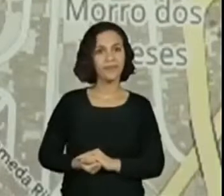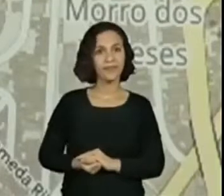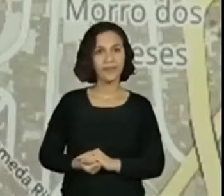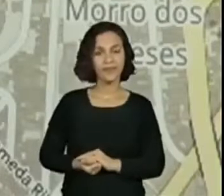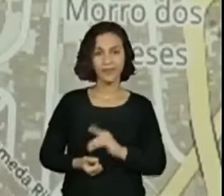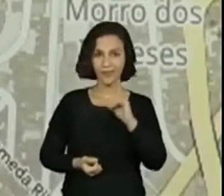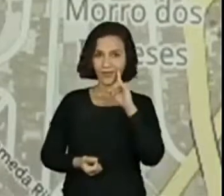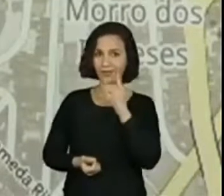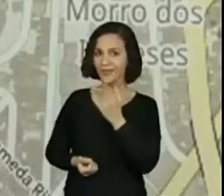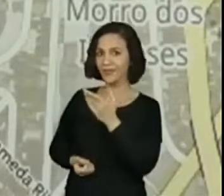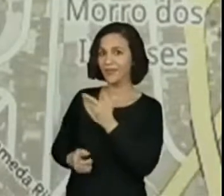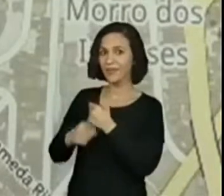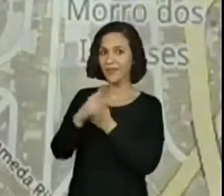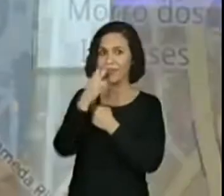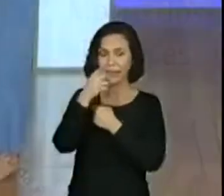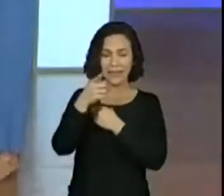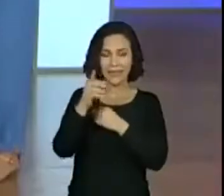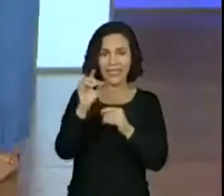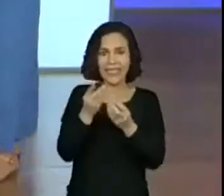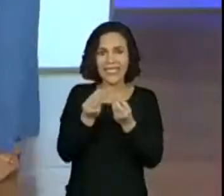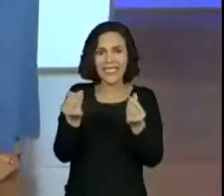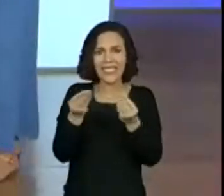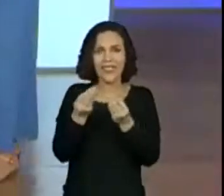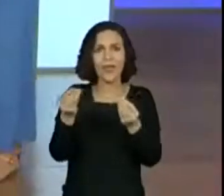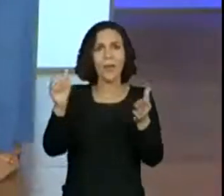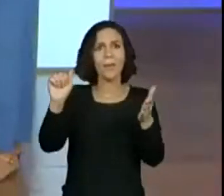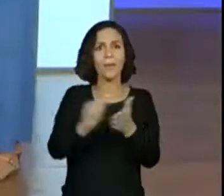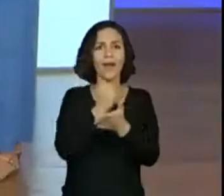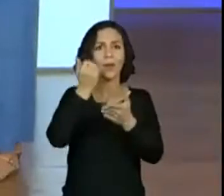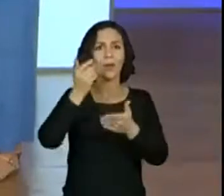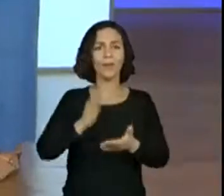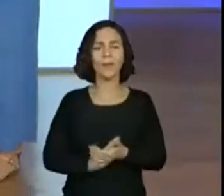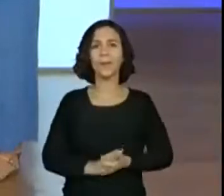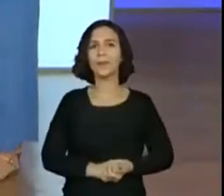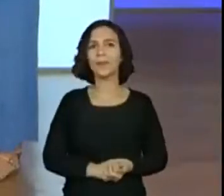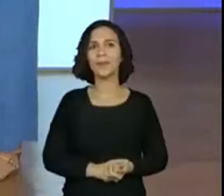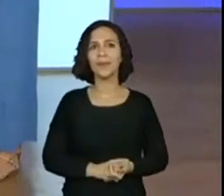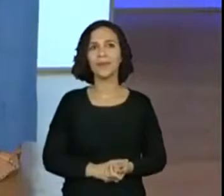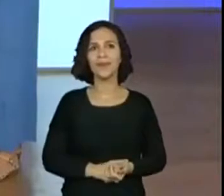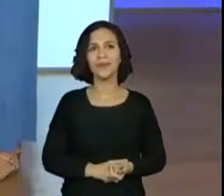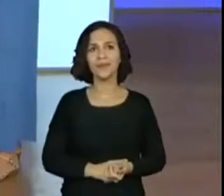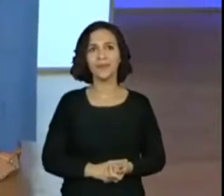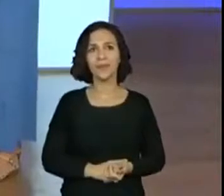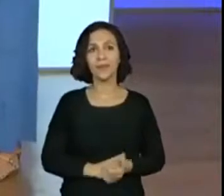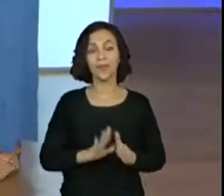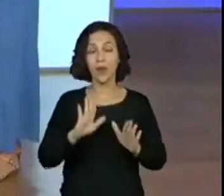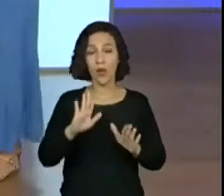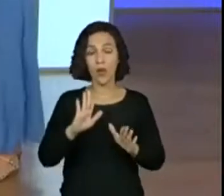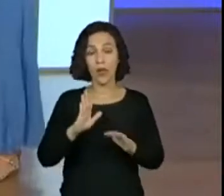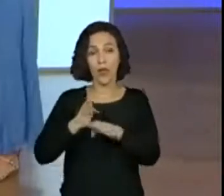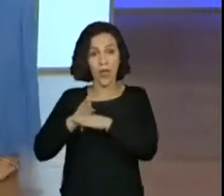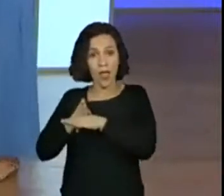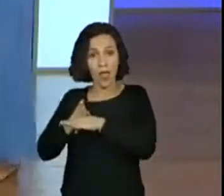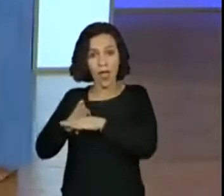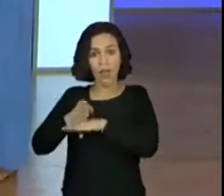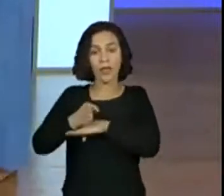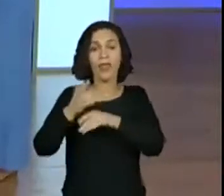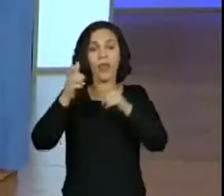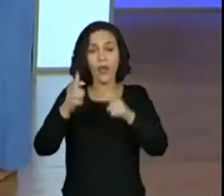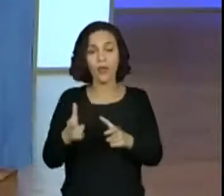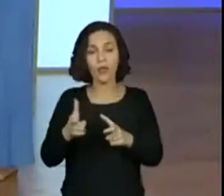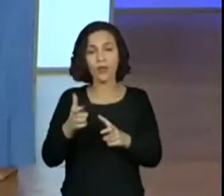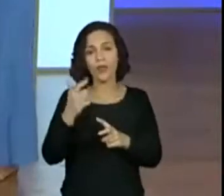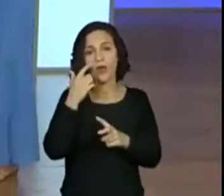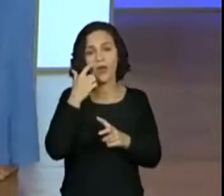A lousa está com vida própria, gente. Ela pagou o negócio que eu tinha feito. Ela entra aqui, ó. E